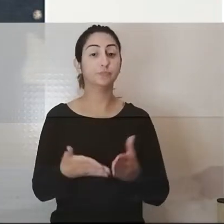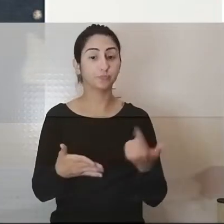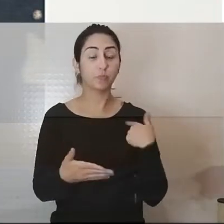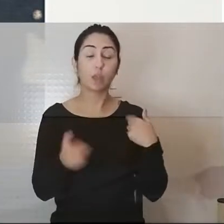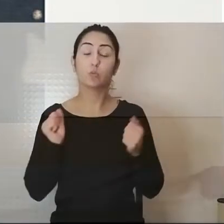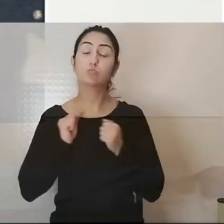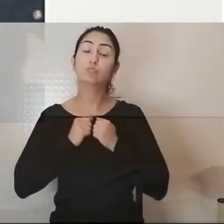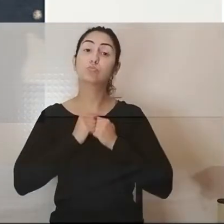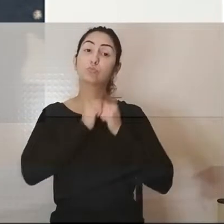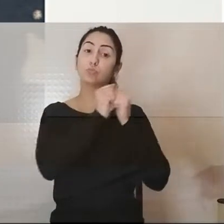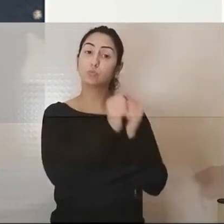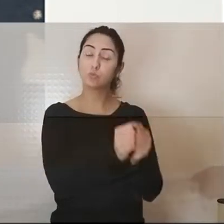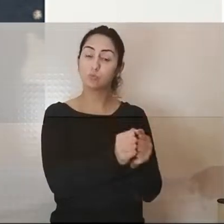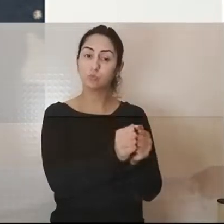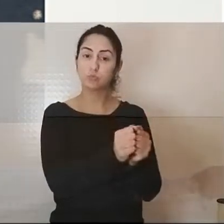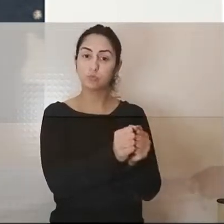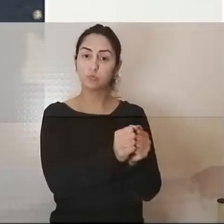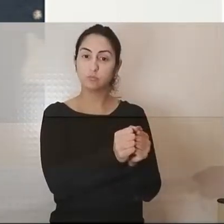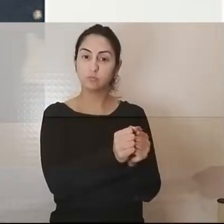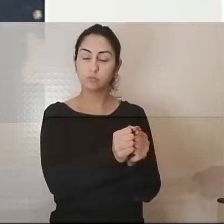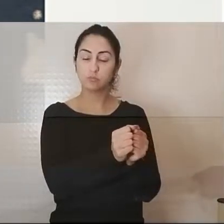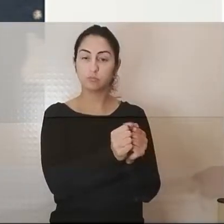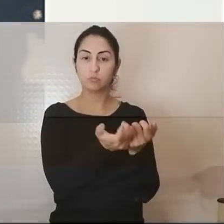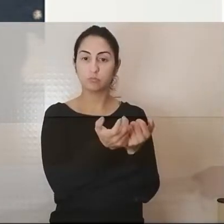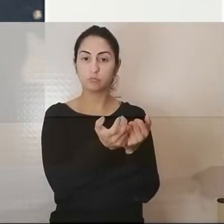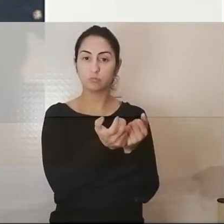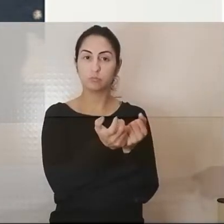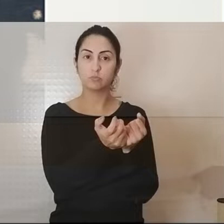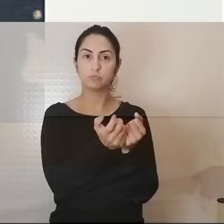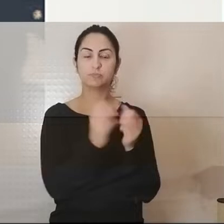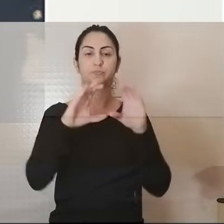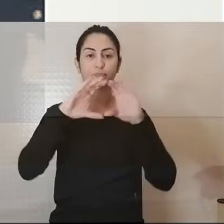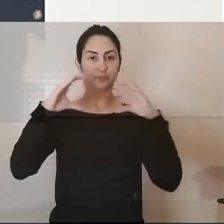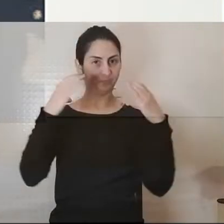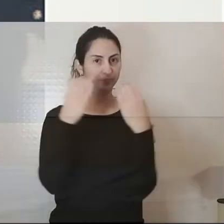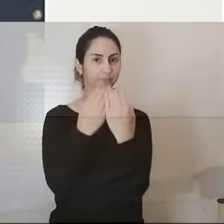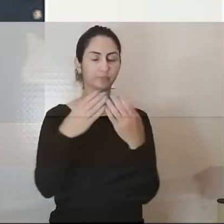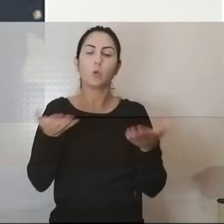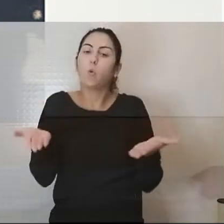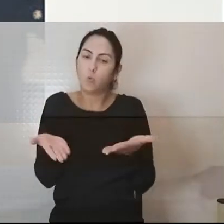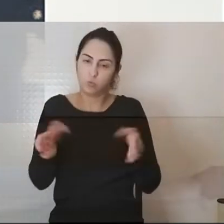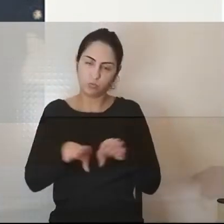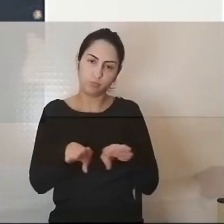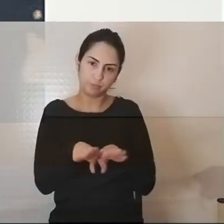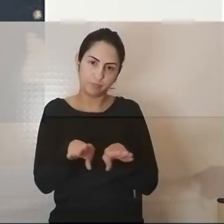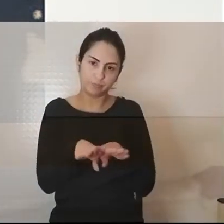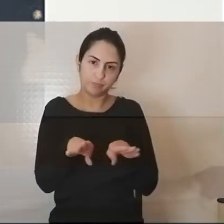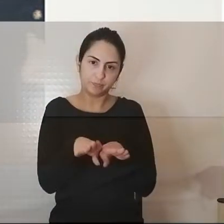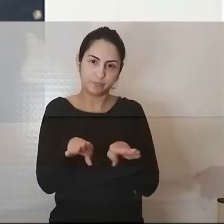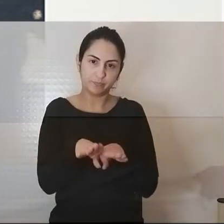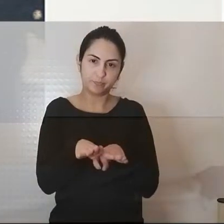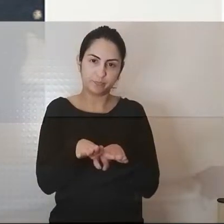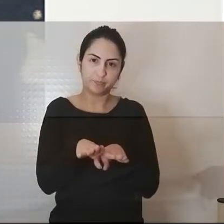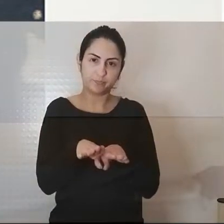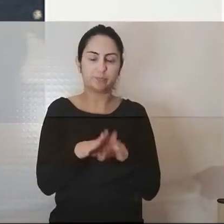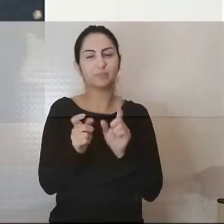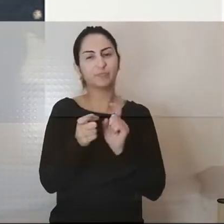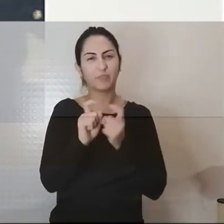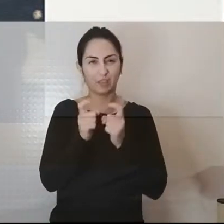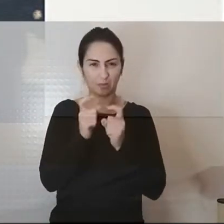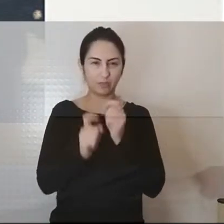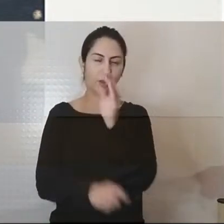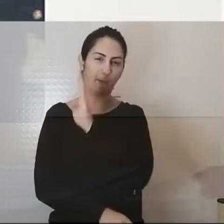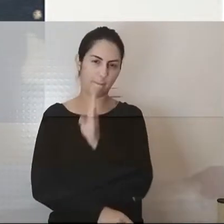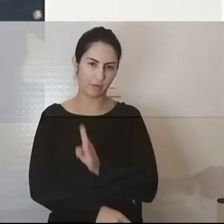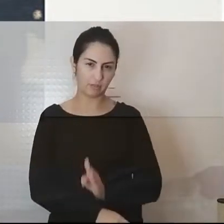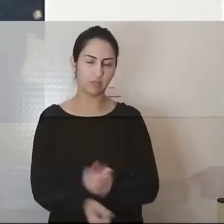participei nesta conferência, e hoje também aqui na Reunião Brasileira